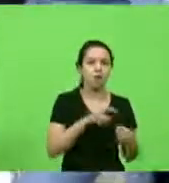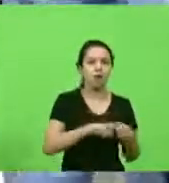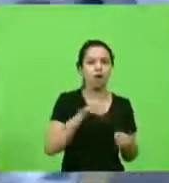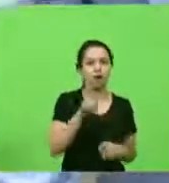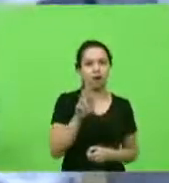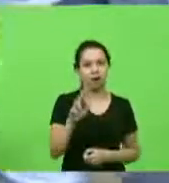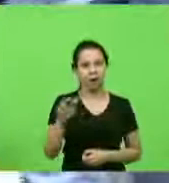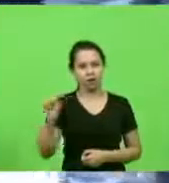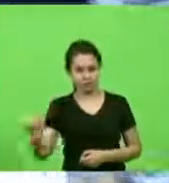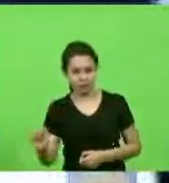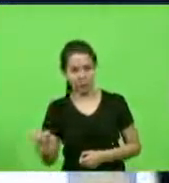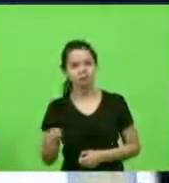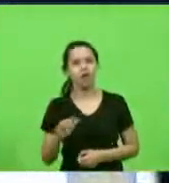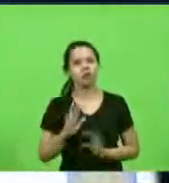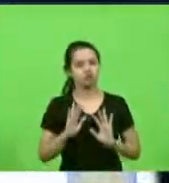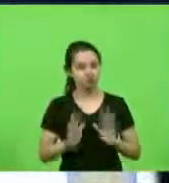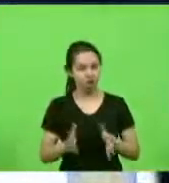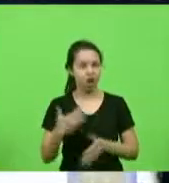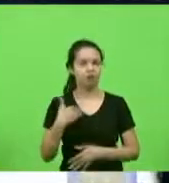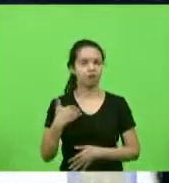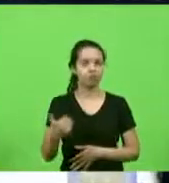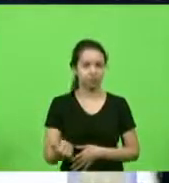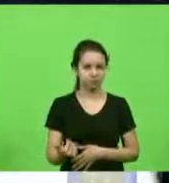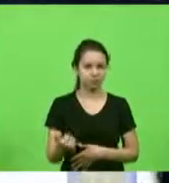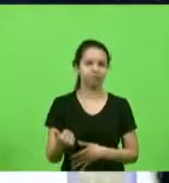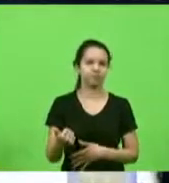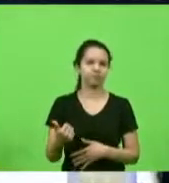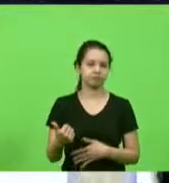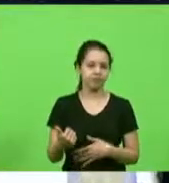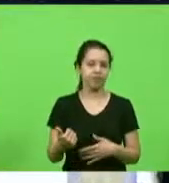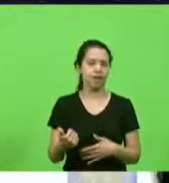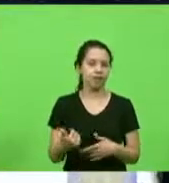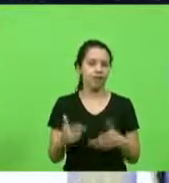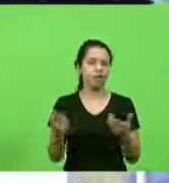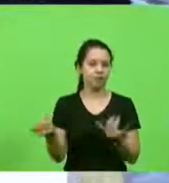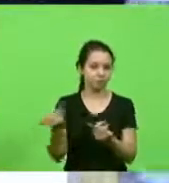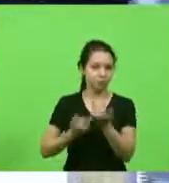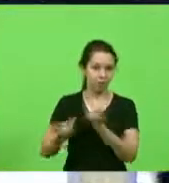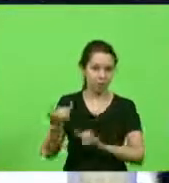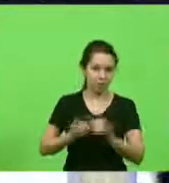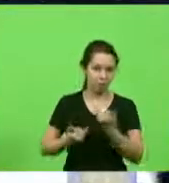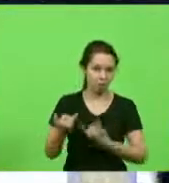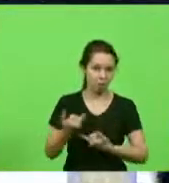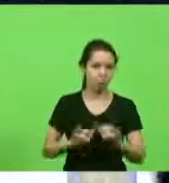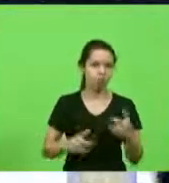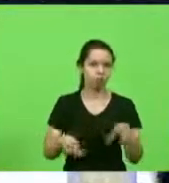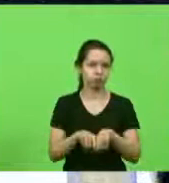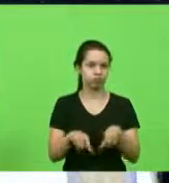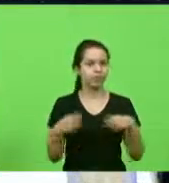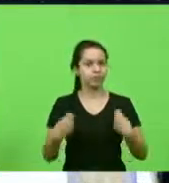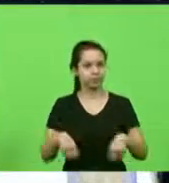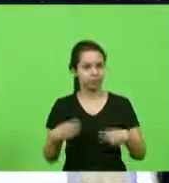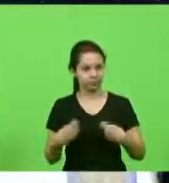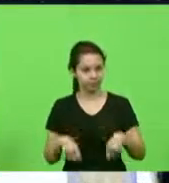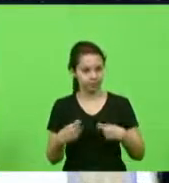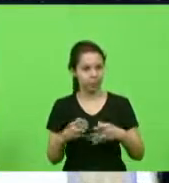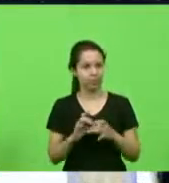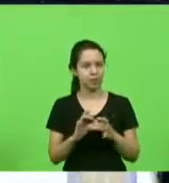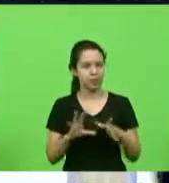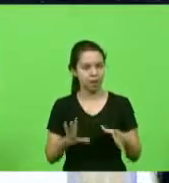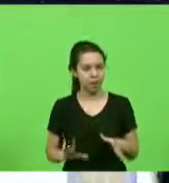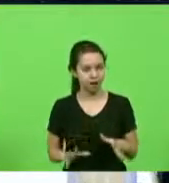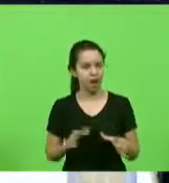eu recebi essa demanda do GRAC das quadras esportivas levamos lá com protocolo e conseguimos aprovar no